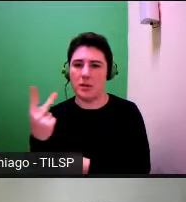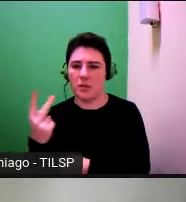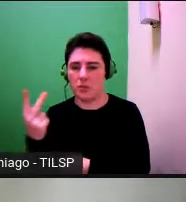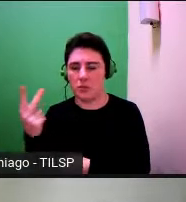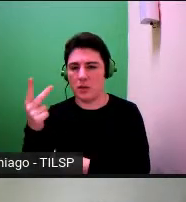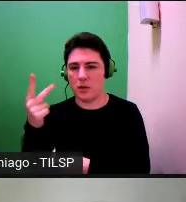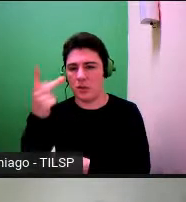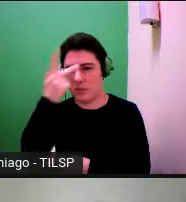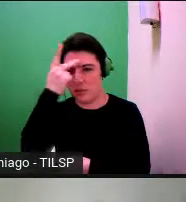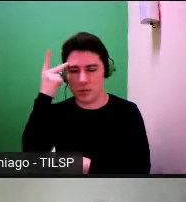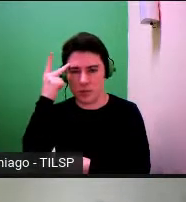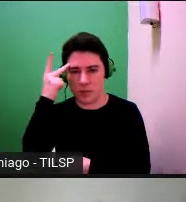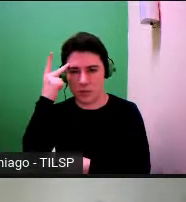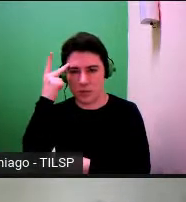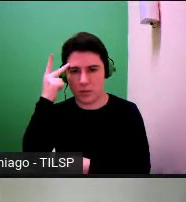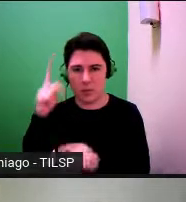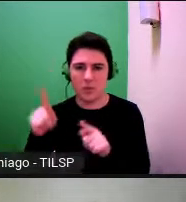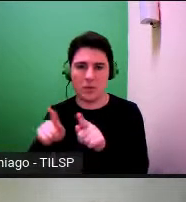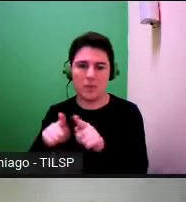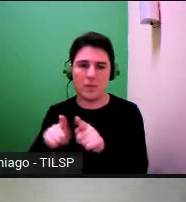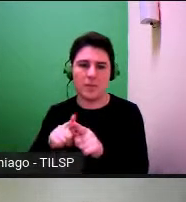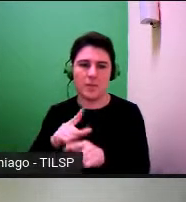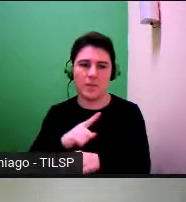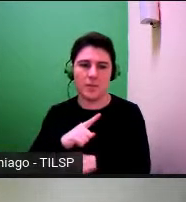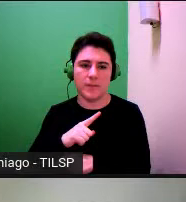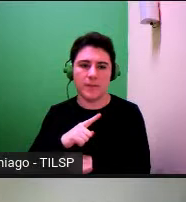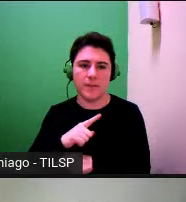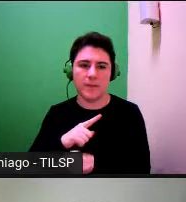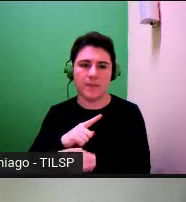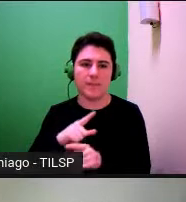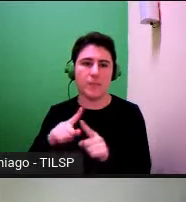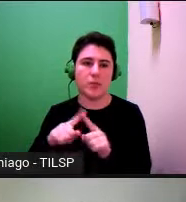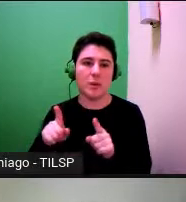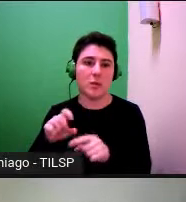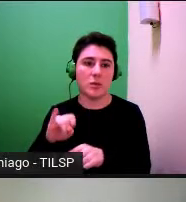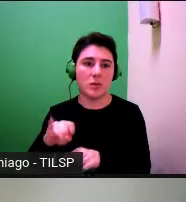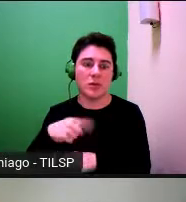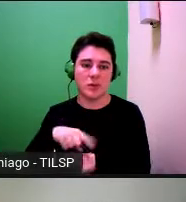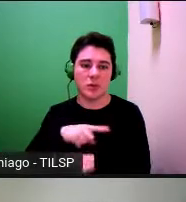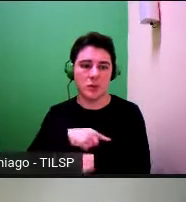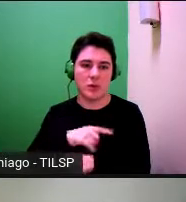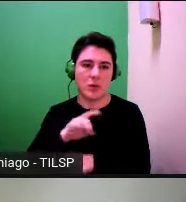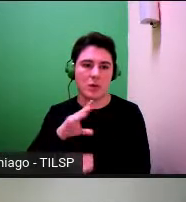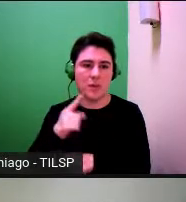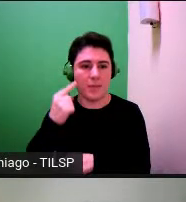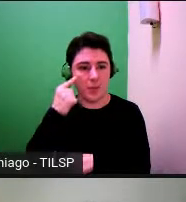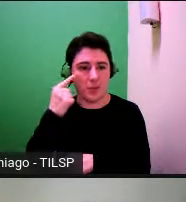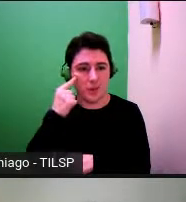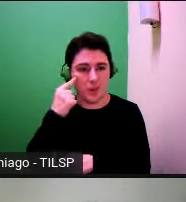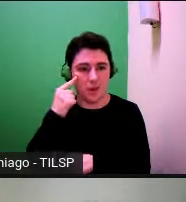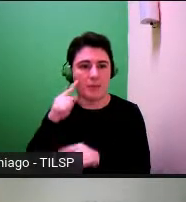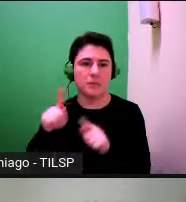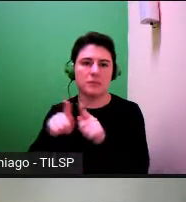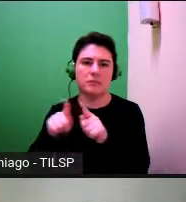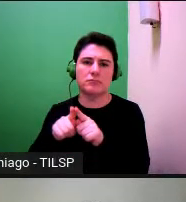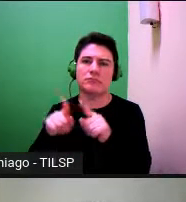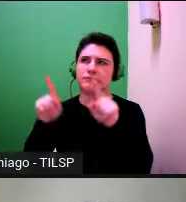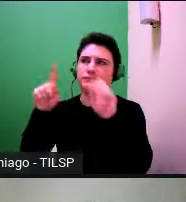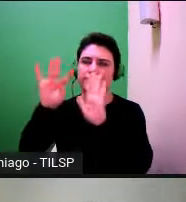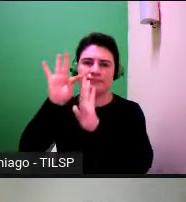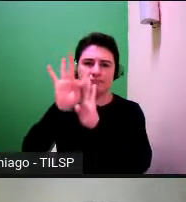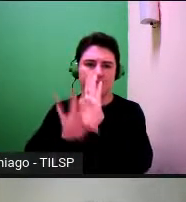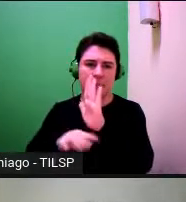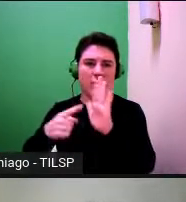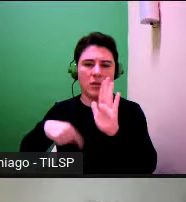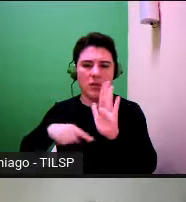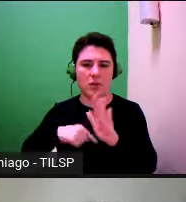só com formas de discurso interativo se consumirmos apenas pescado com dimensões acima de tamanho mínimo estamos a contribuir